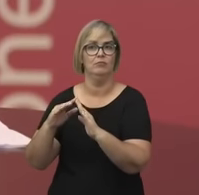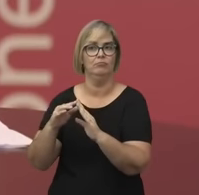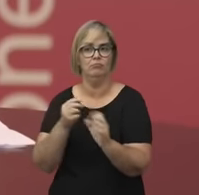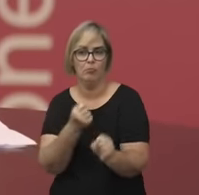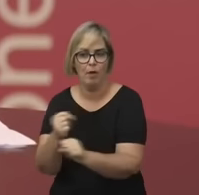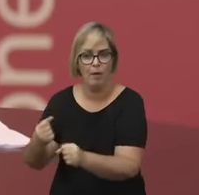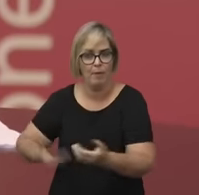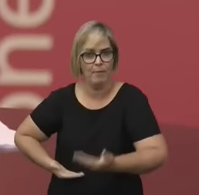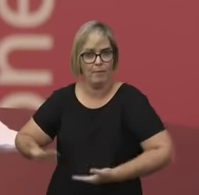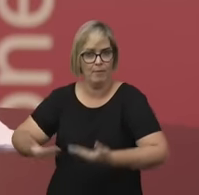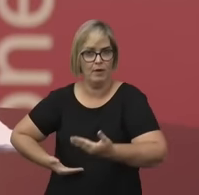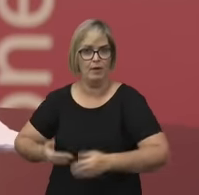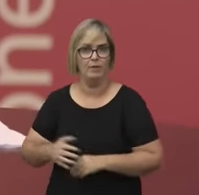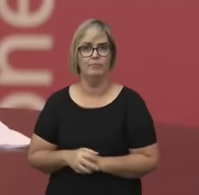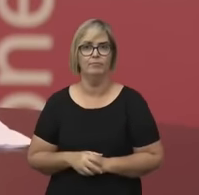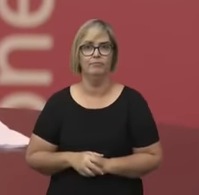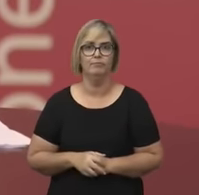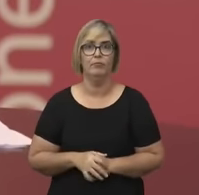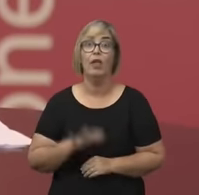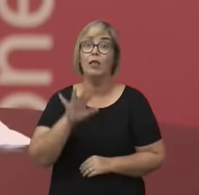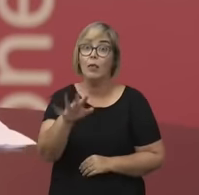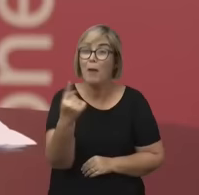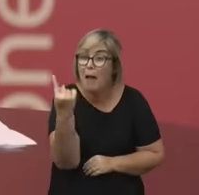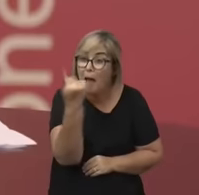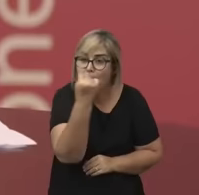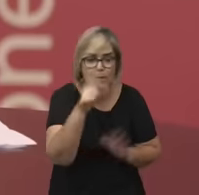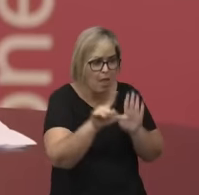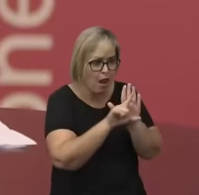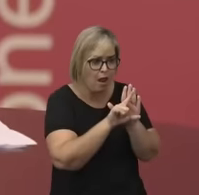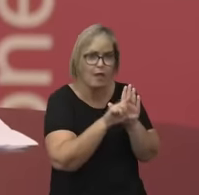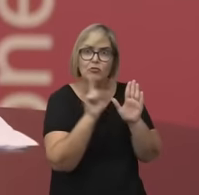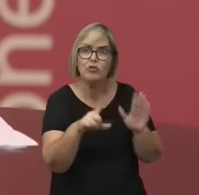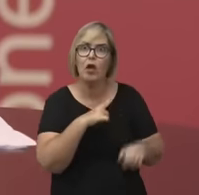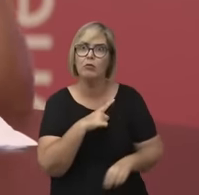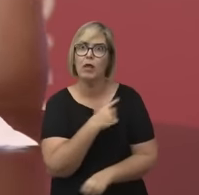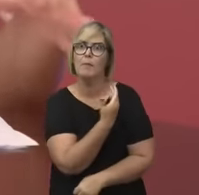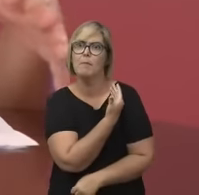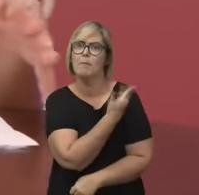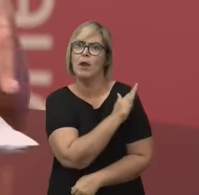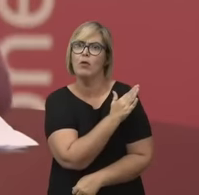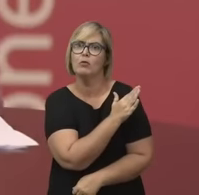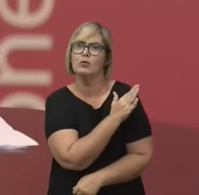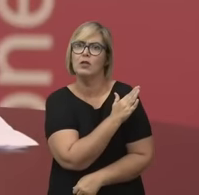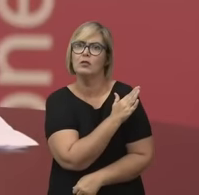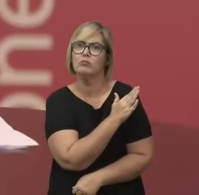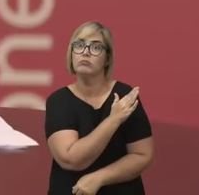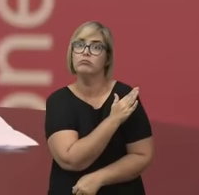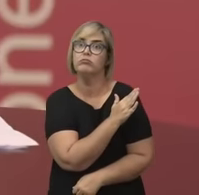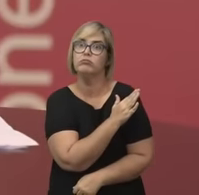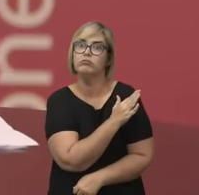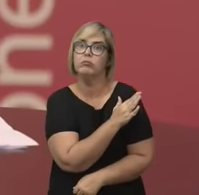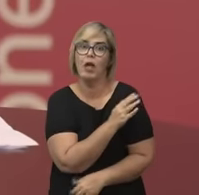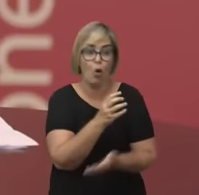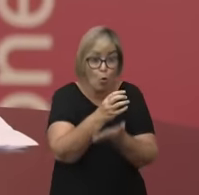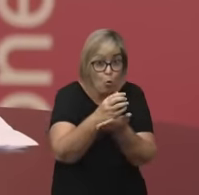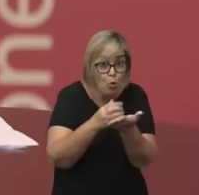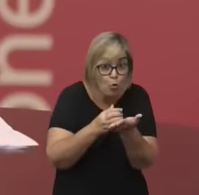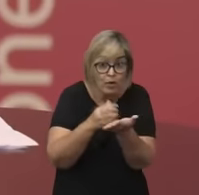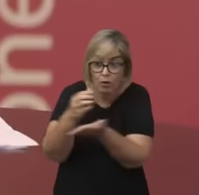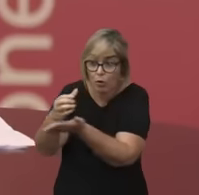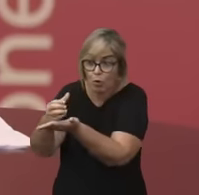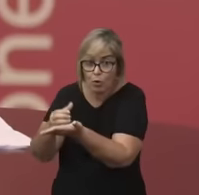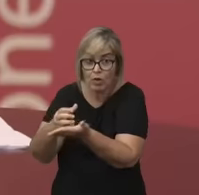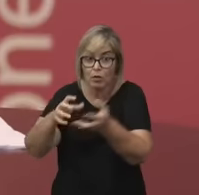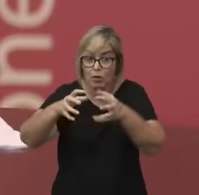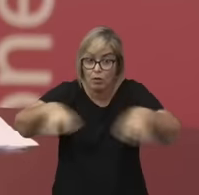é uma lei com discriminação de gênero. O currículo das escolas dos meninos era diferente do currículo das